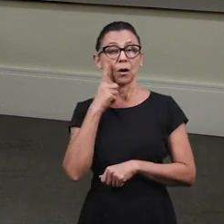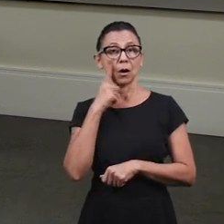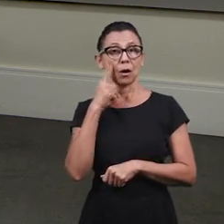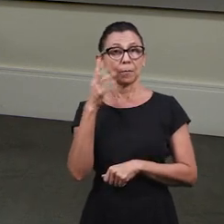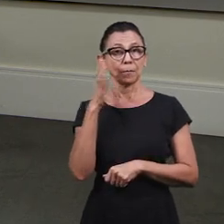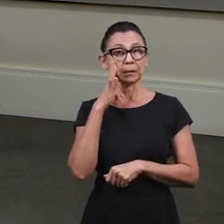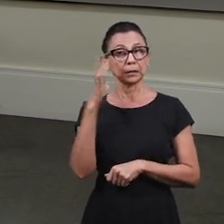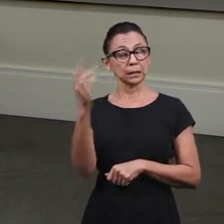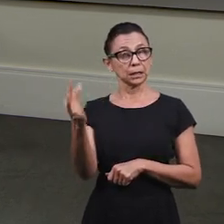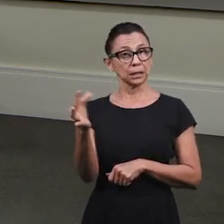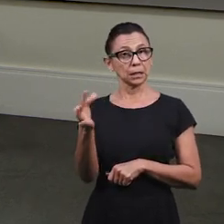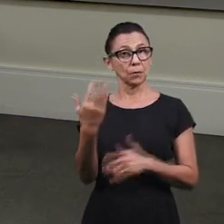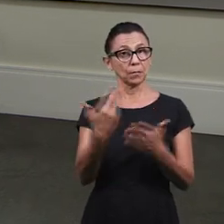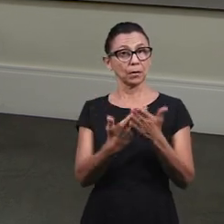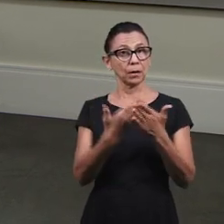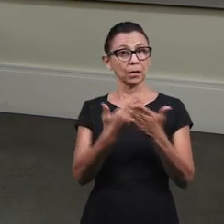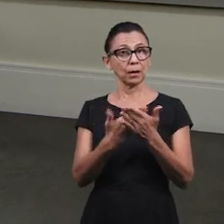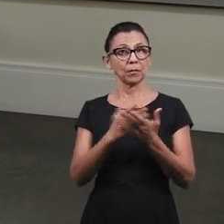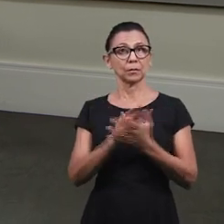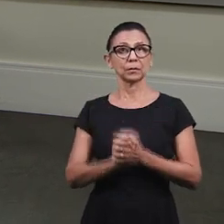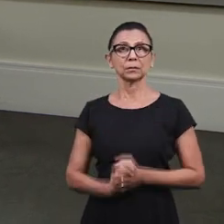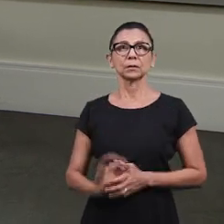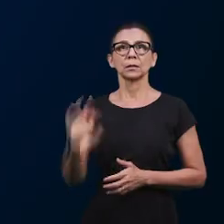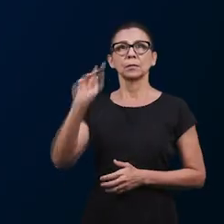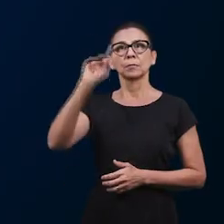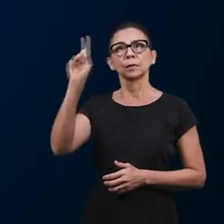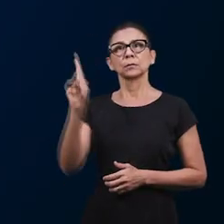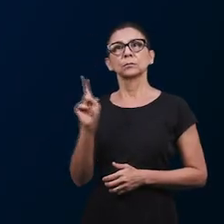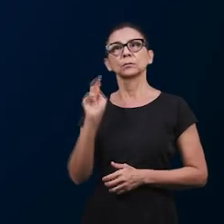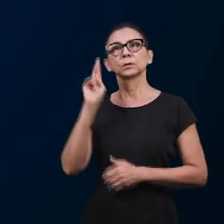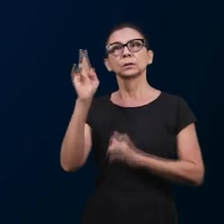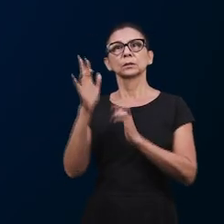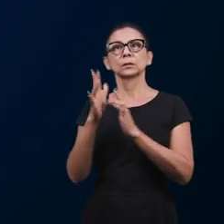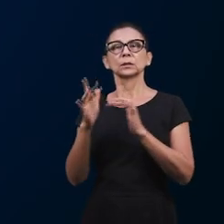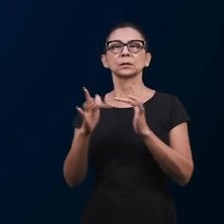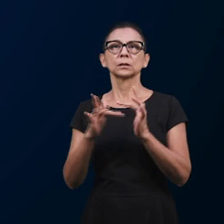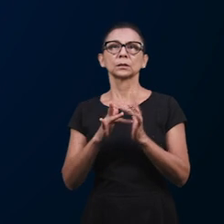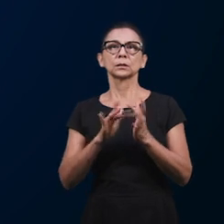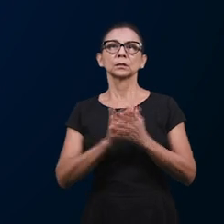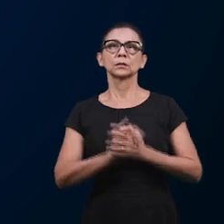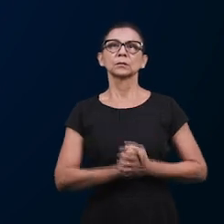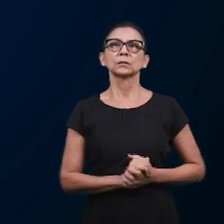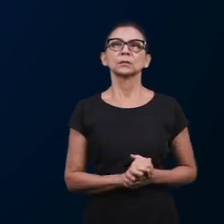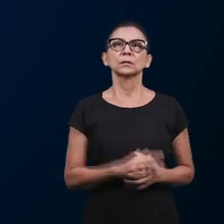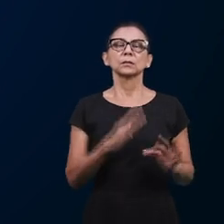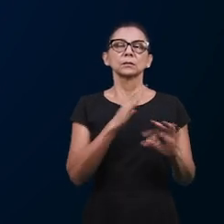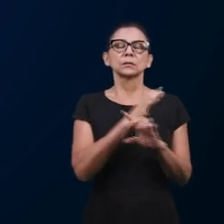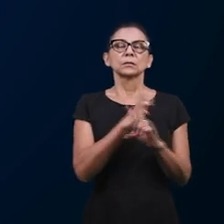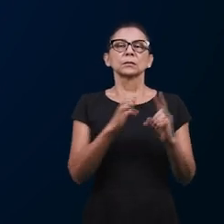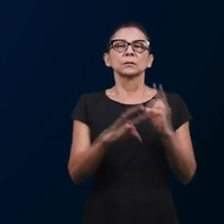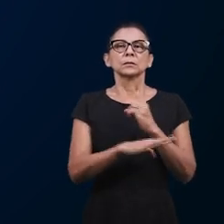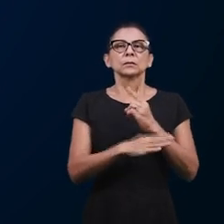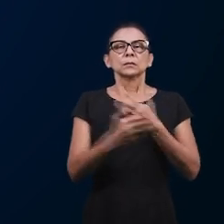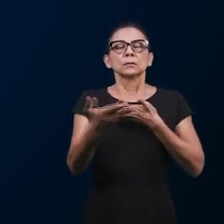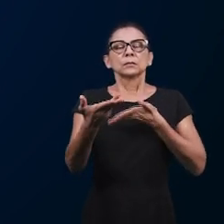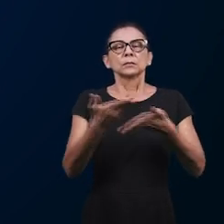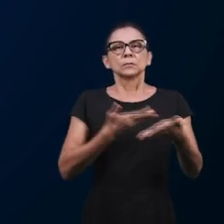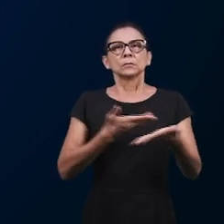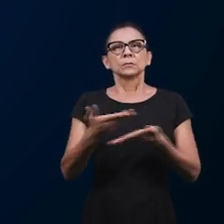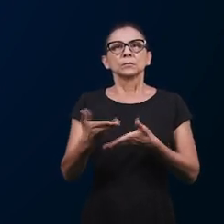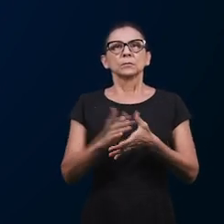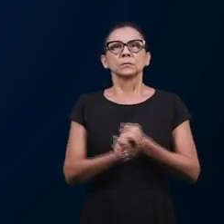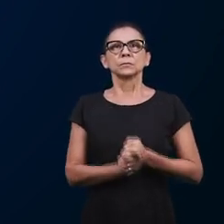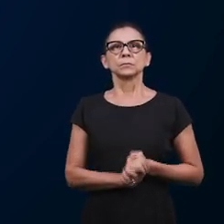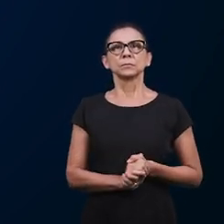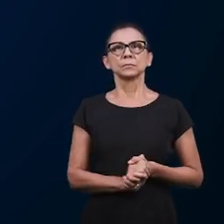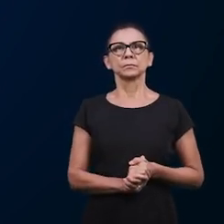Preste atenção na aula do Armando. Armando, a paz do Senhor, meu irmão. Padre, seu irmão. Ele dá minha contribuição ao escolarmente comunical e